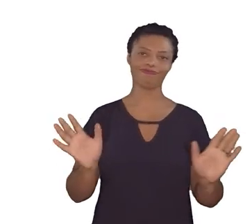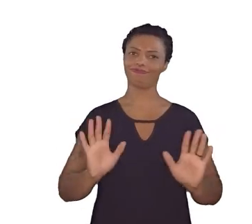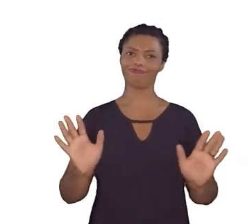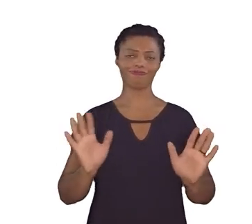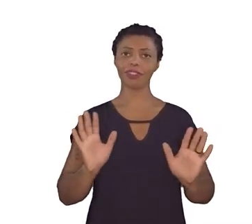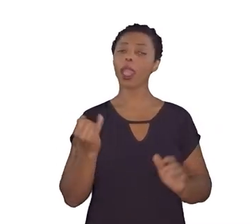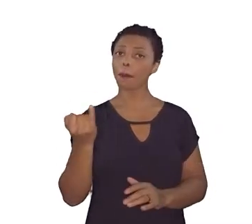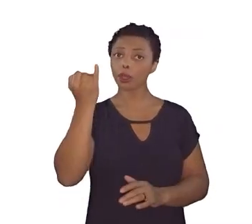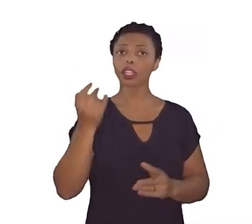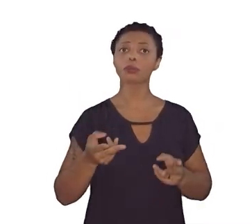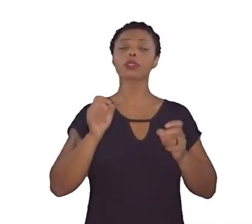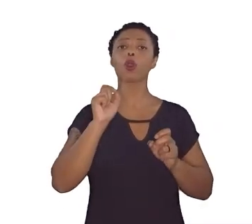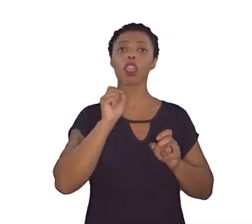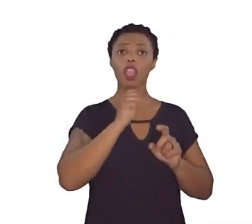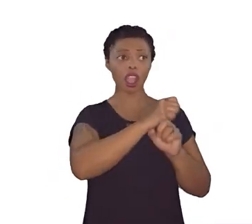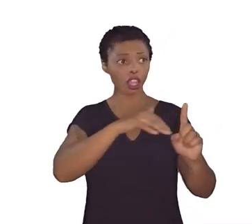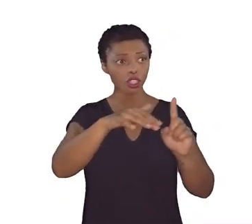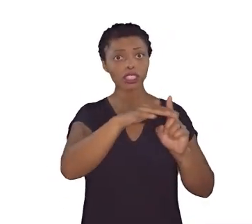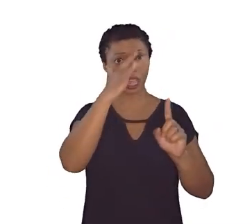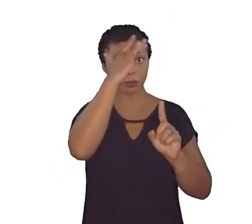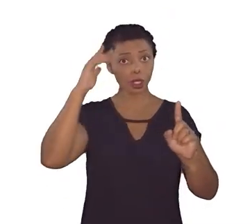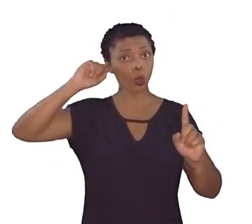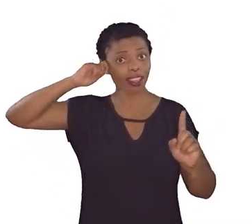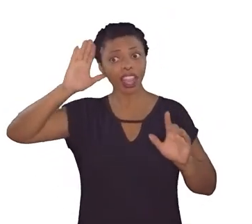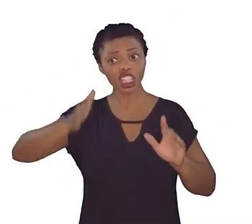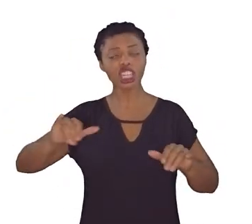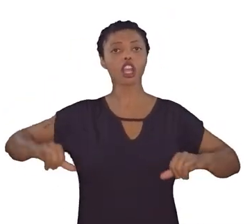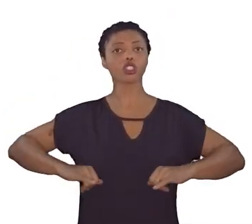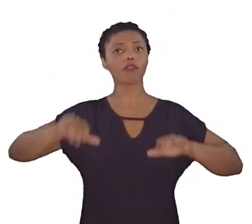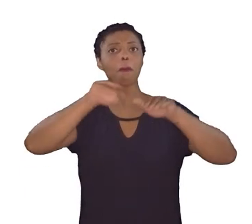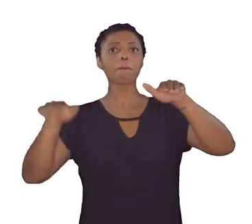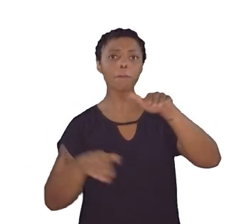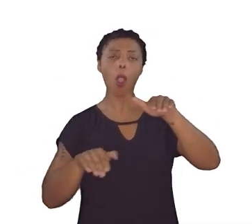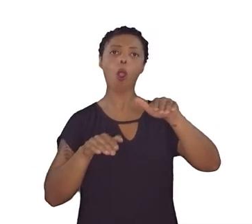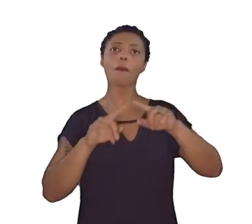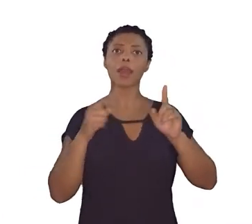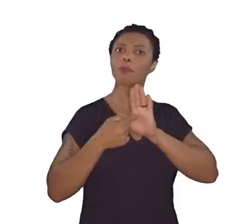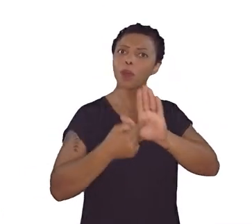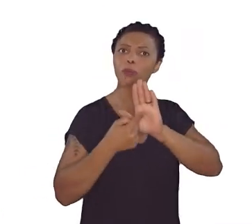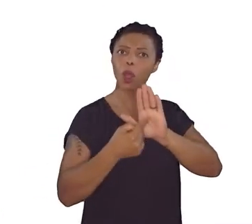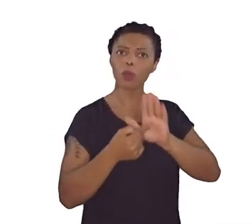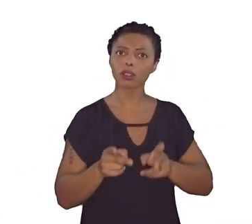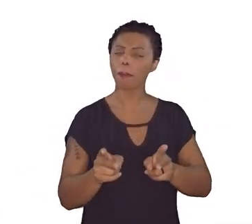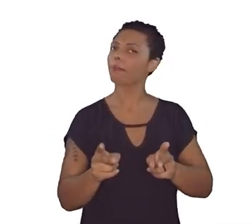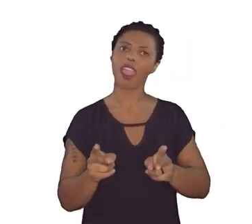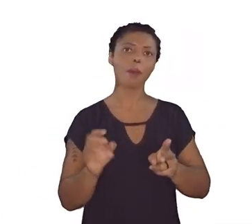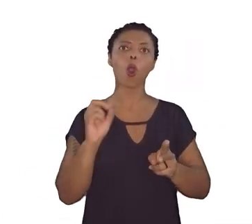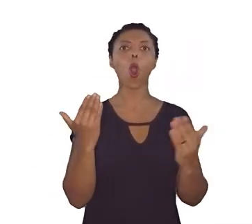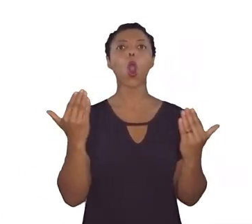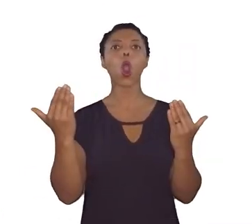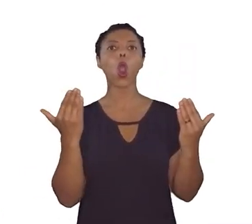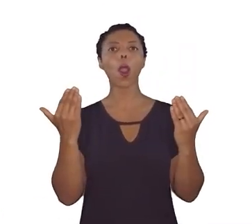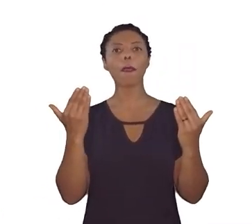desvantagens sociais sofridas pelas pessoas negras sem relativizar esse fato ou fazer comparações com falsa